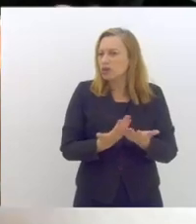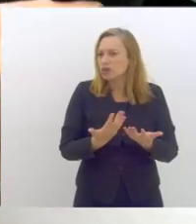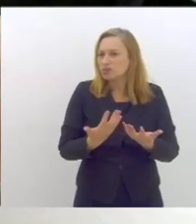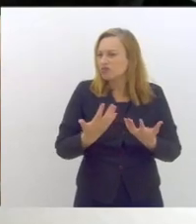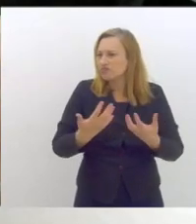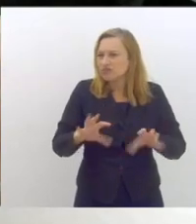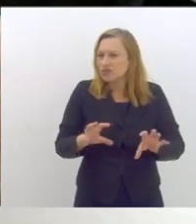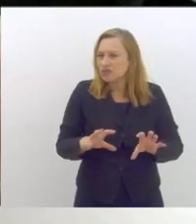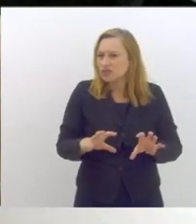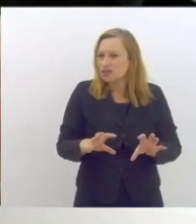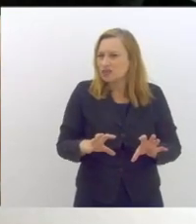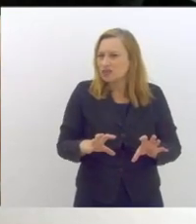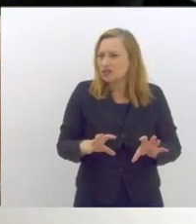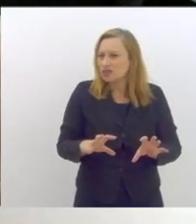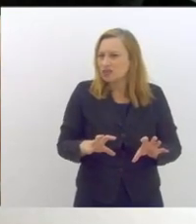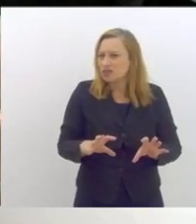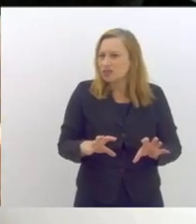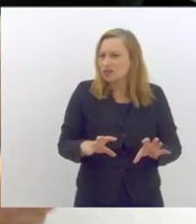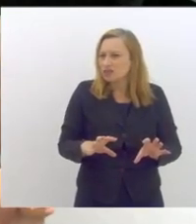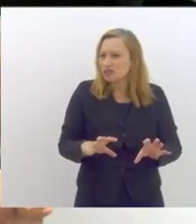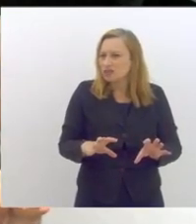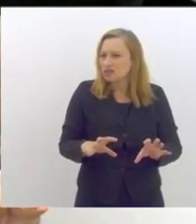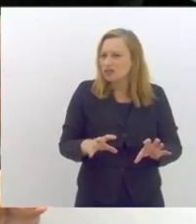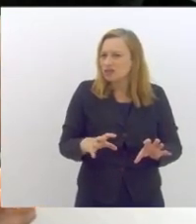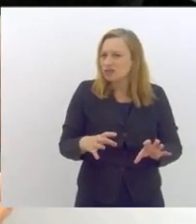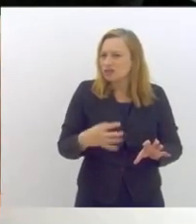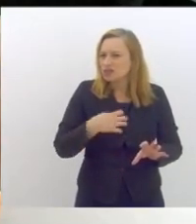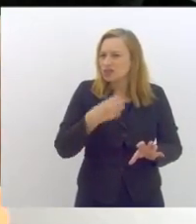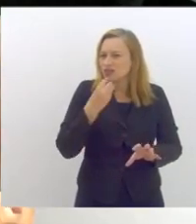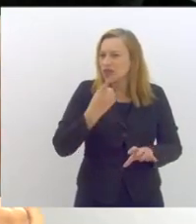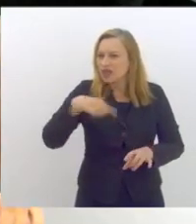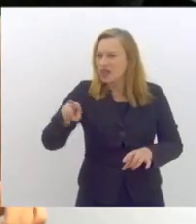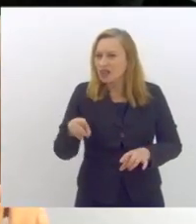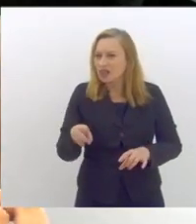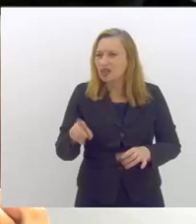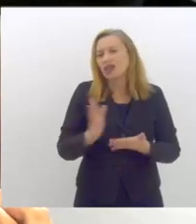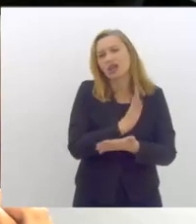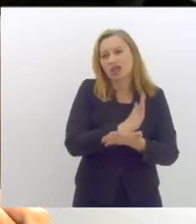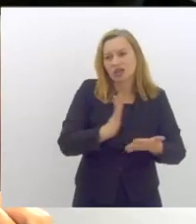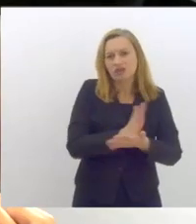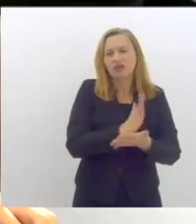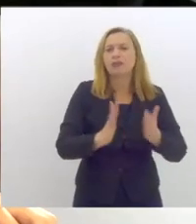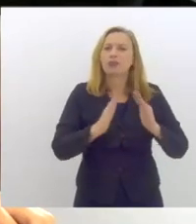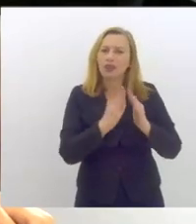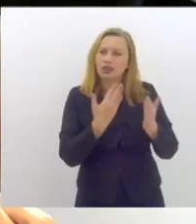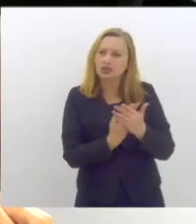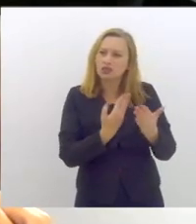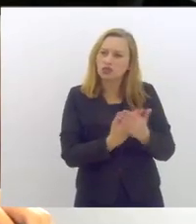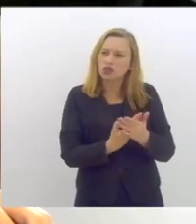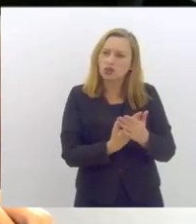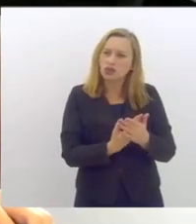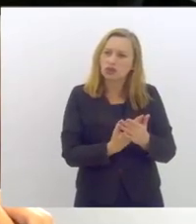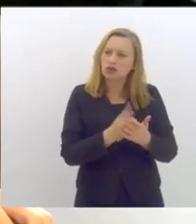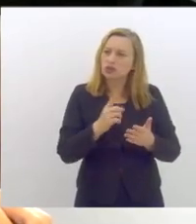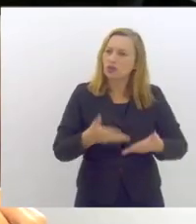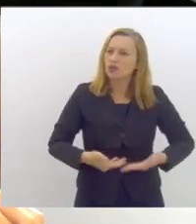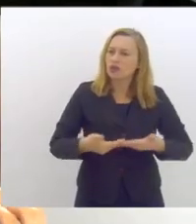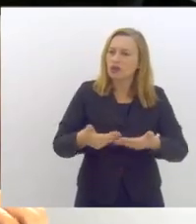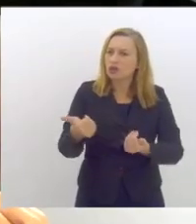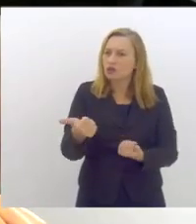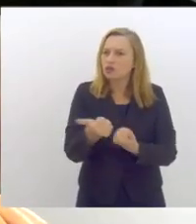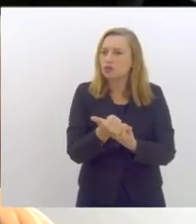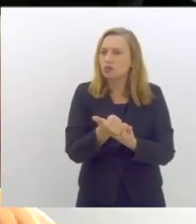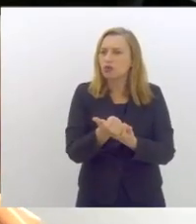têm esse conforto em ir e muitas vezes as escolas não oferecem suporte